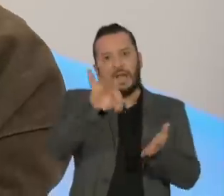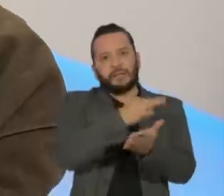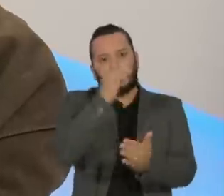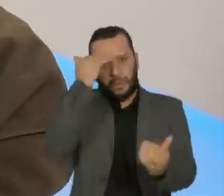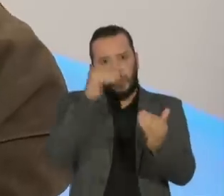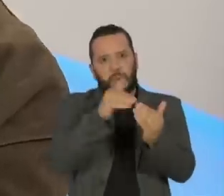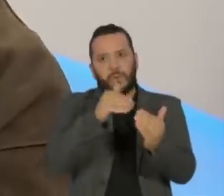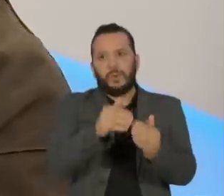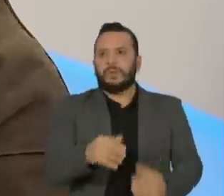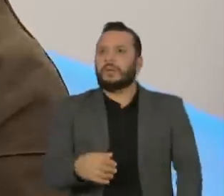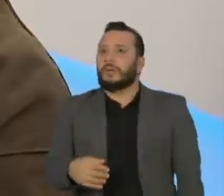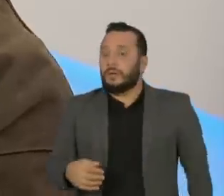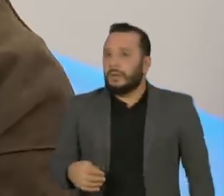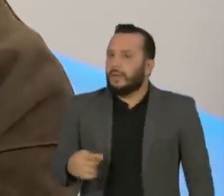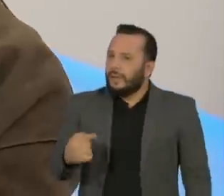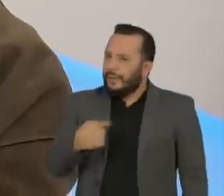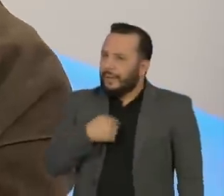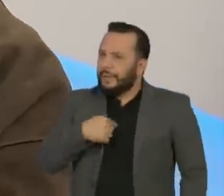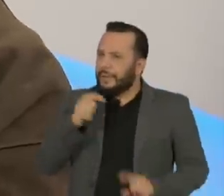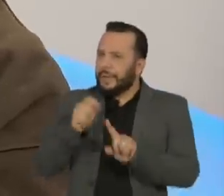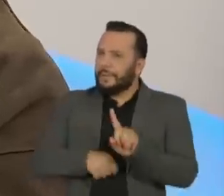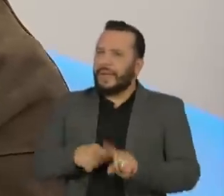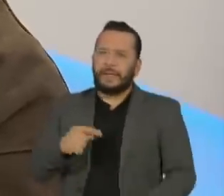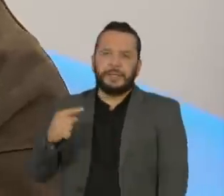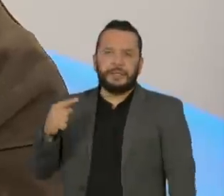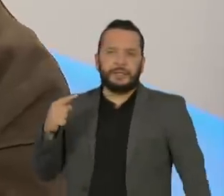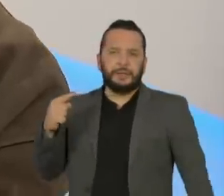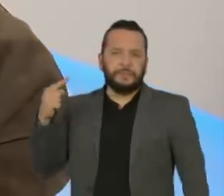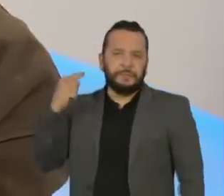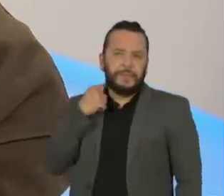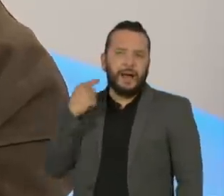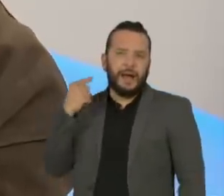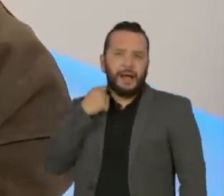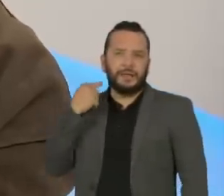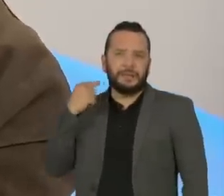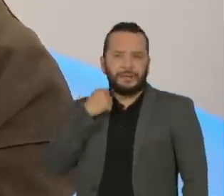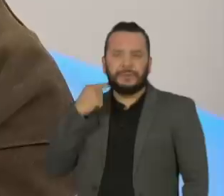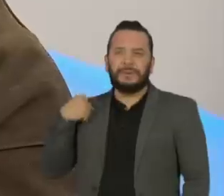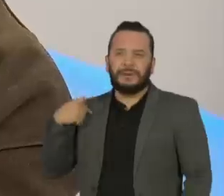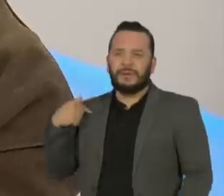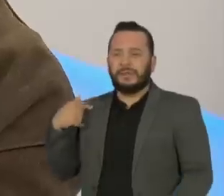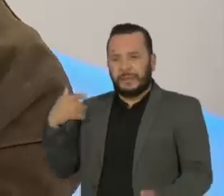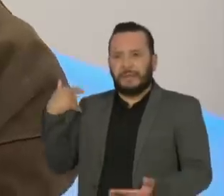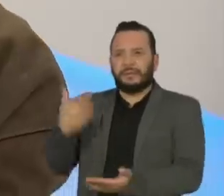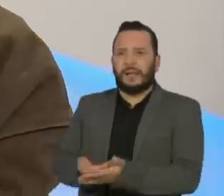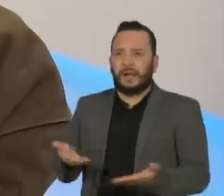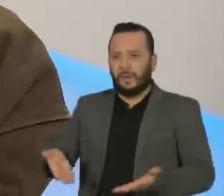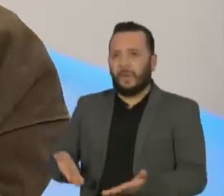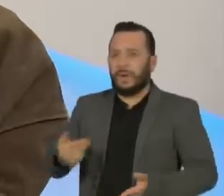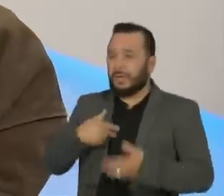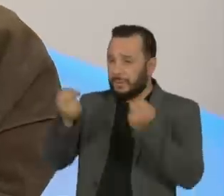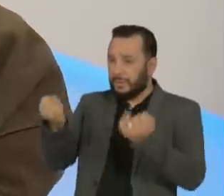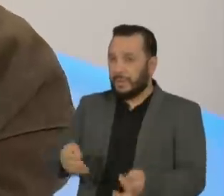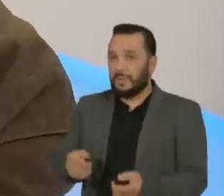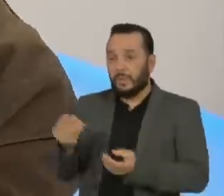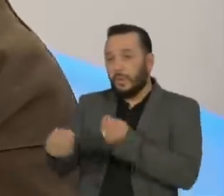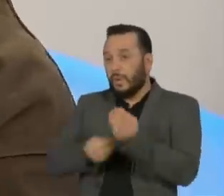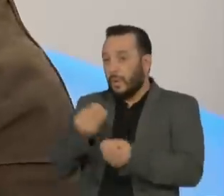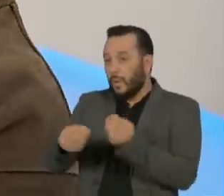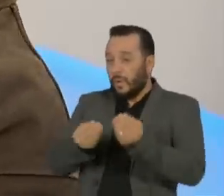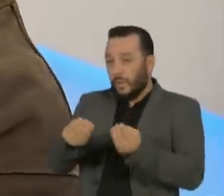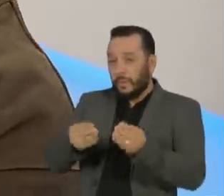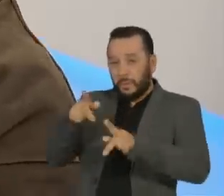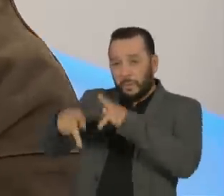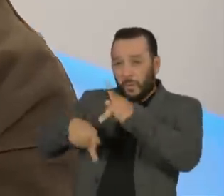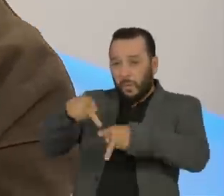Vera, eu tenho falado isso desde maio. Eu falo assim, olha, a única coisa que pode salvar a civilização